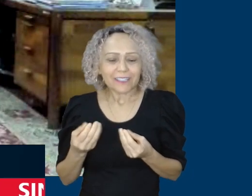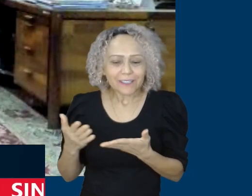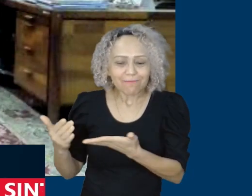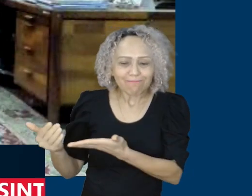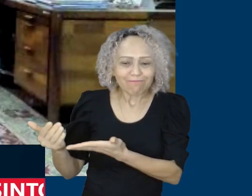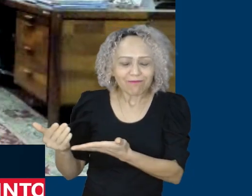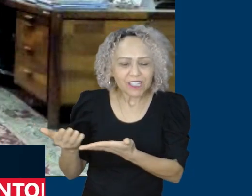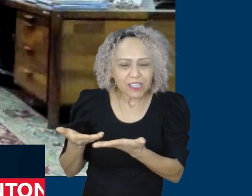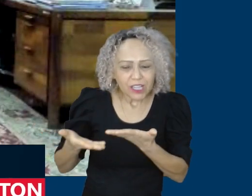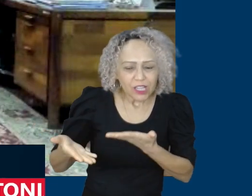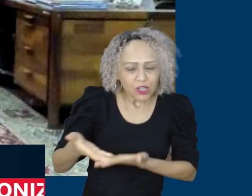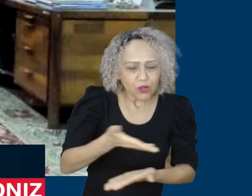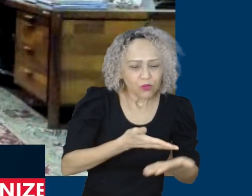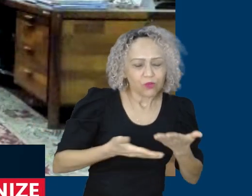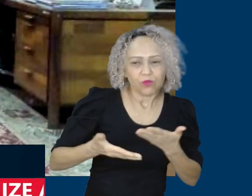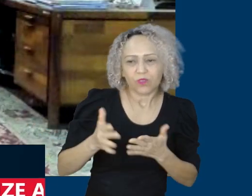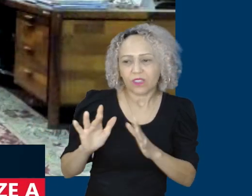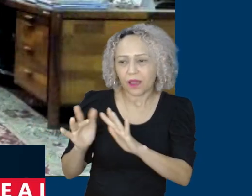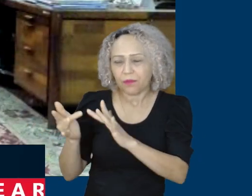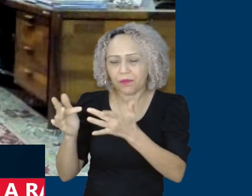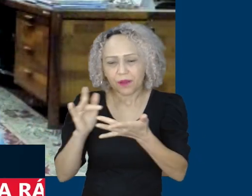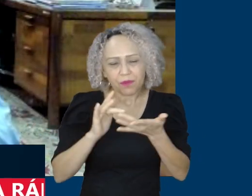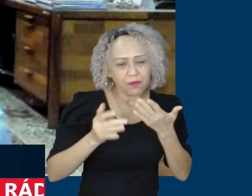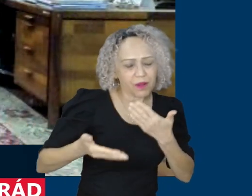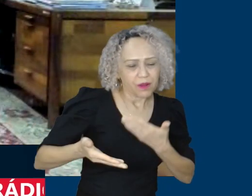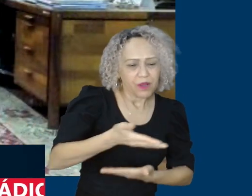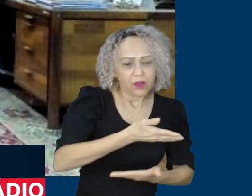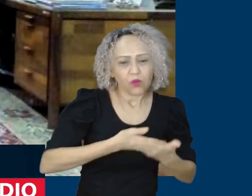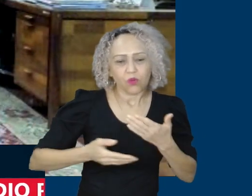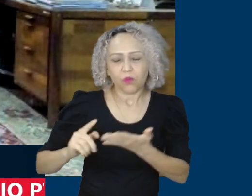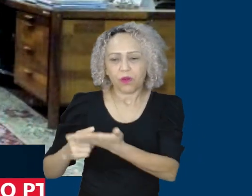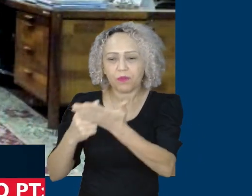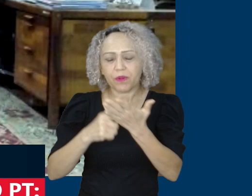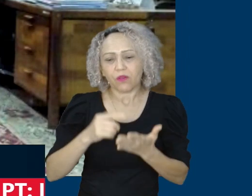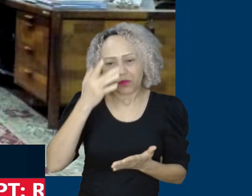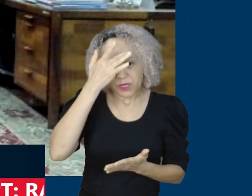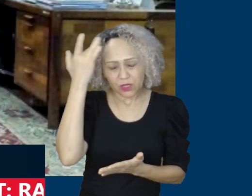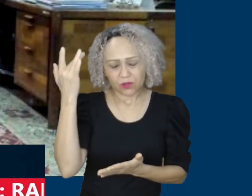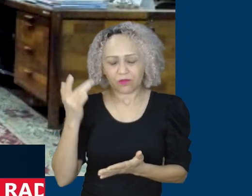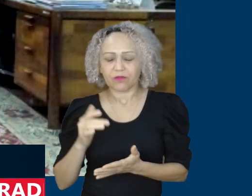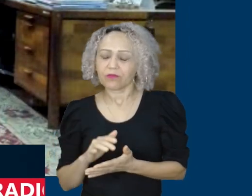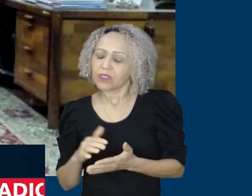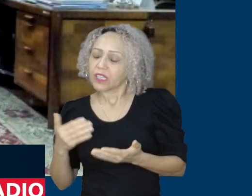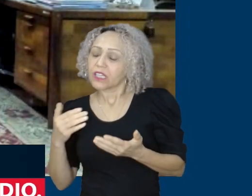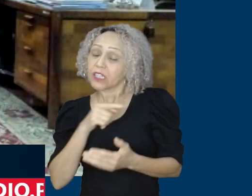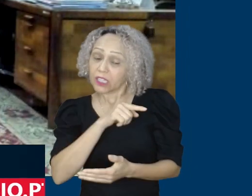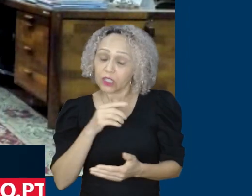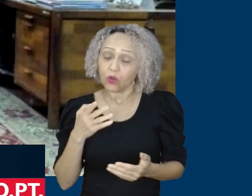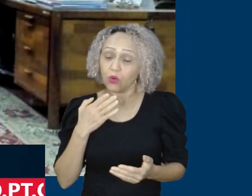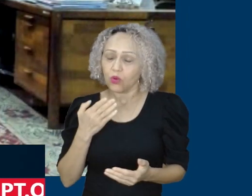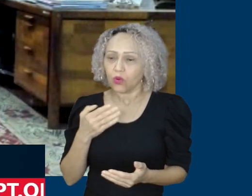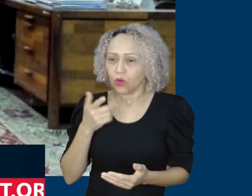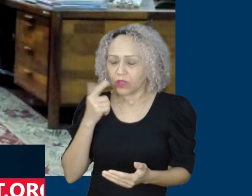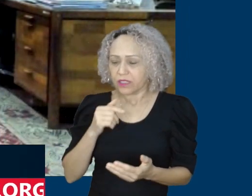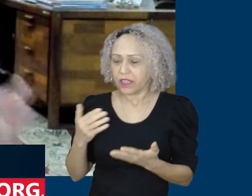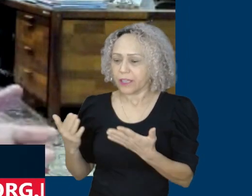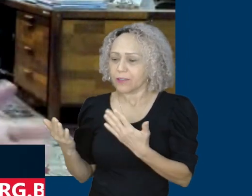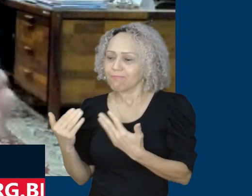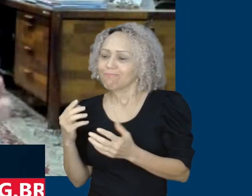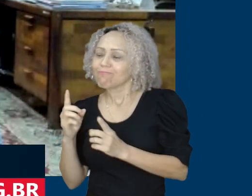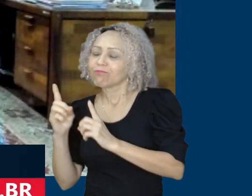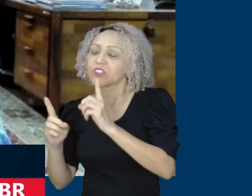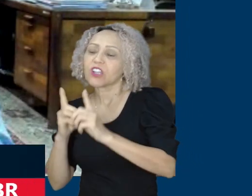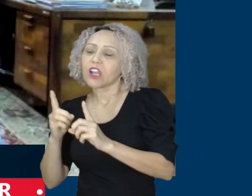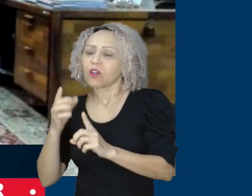diferença é que dá exatamente a combinação das inovações de processo que nós podemos construir no Brasil e